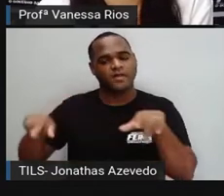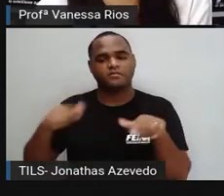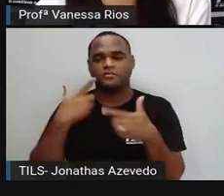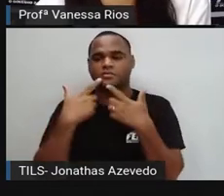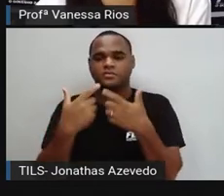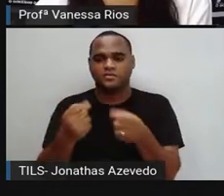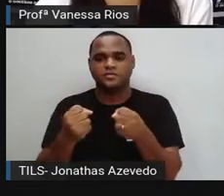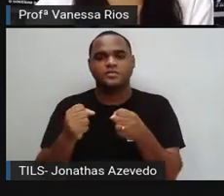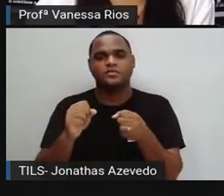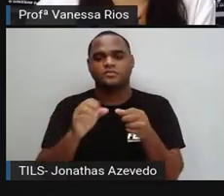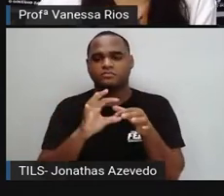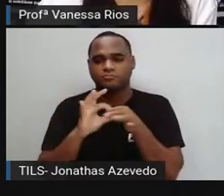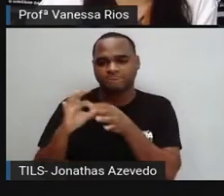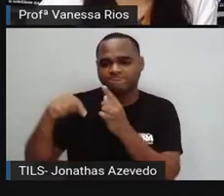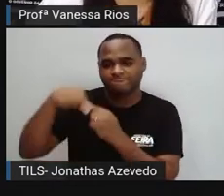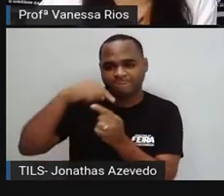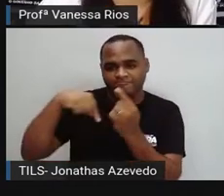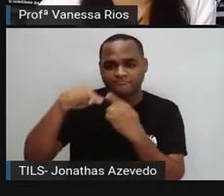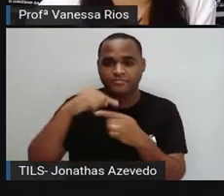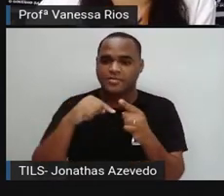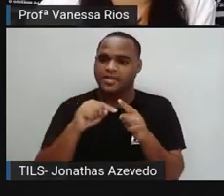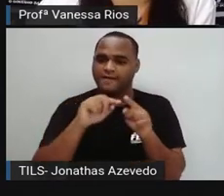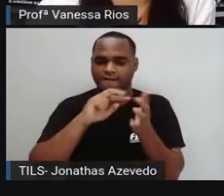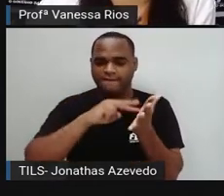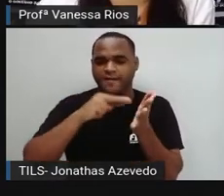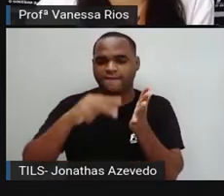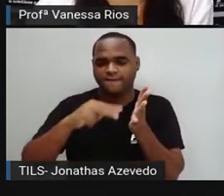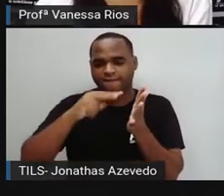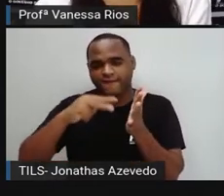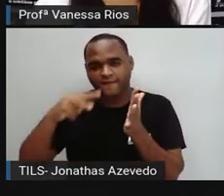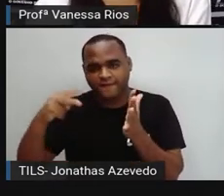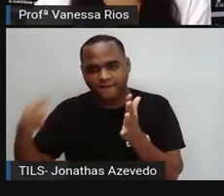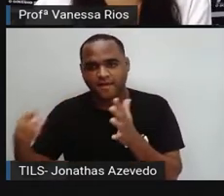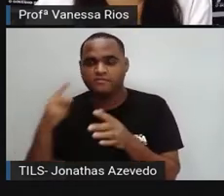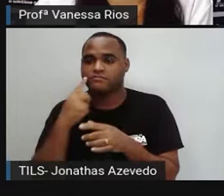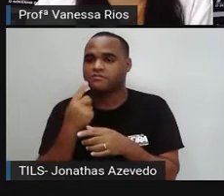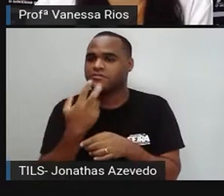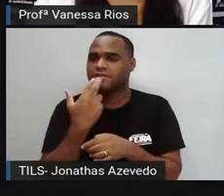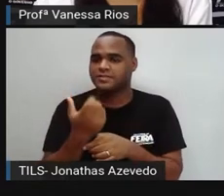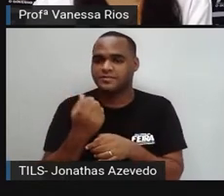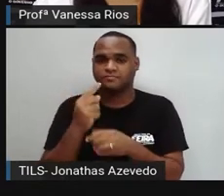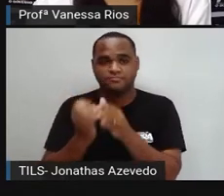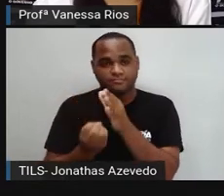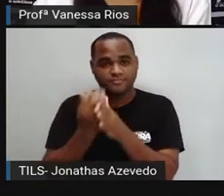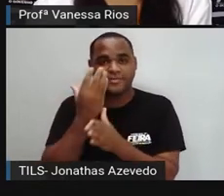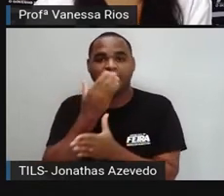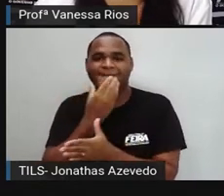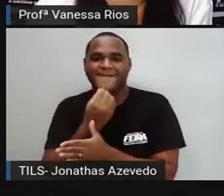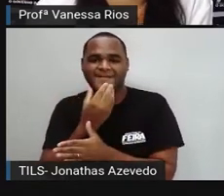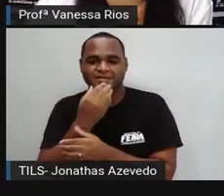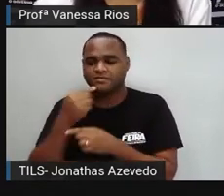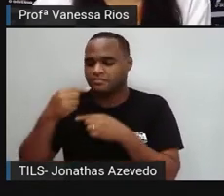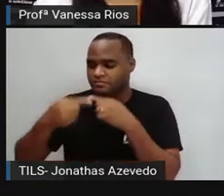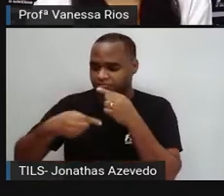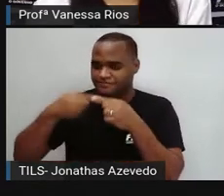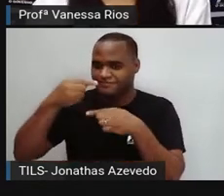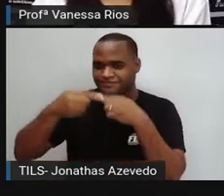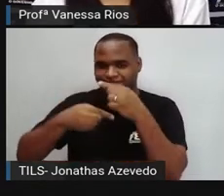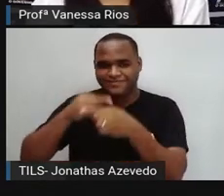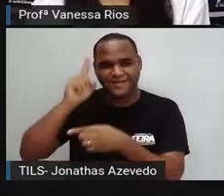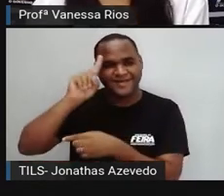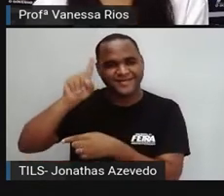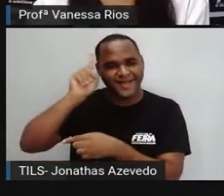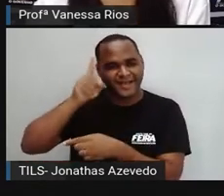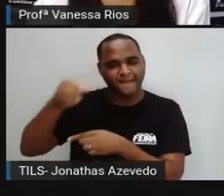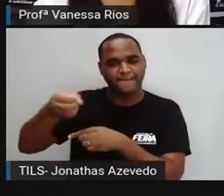reúnem as variantes da língua que foram criadas pelos homens e são reinventadas a cada dia. A gente já